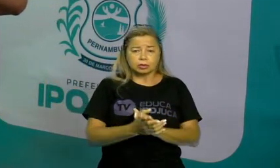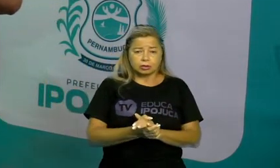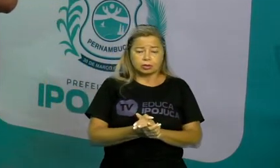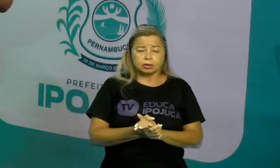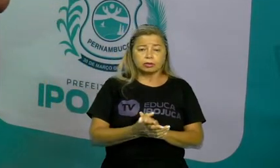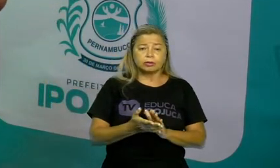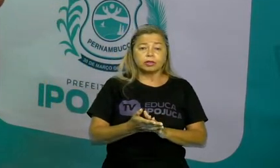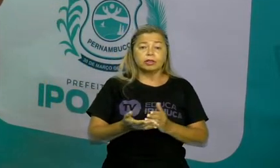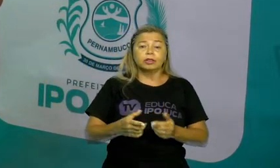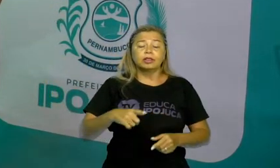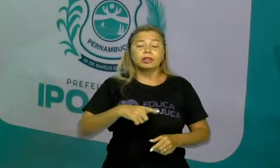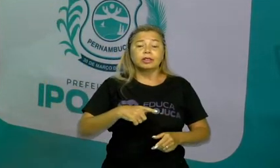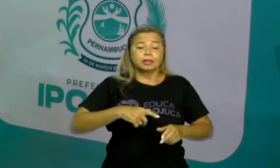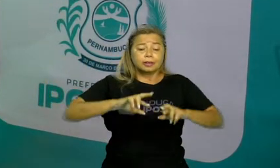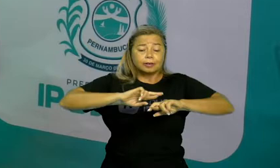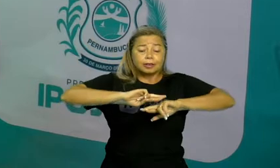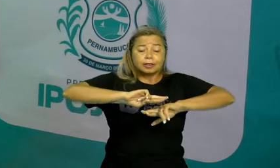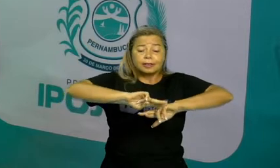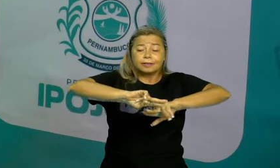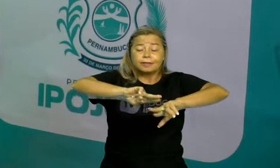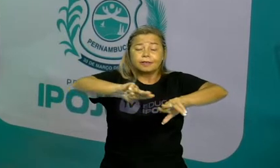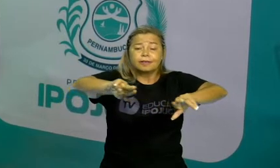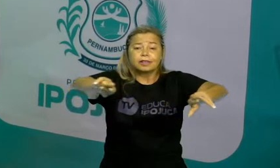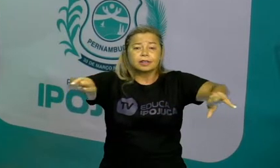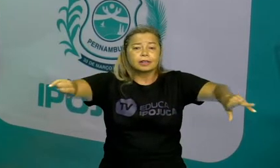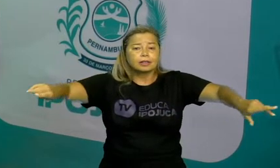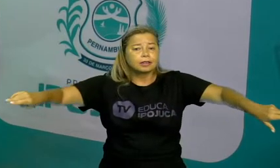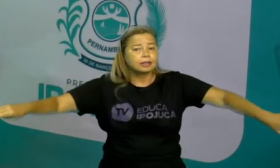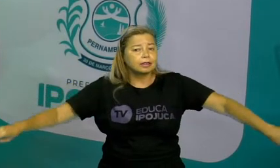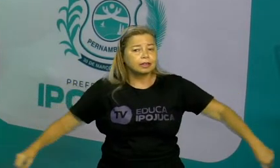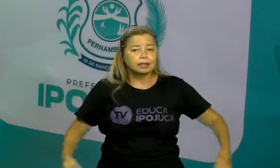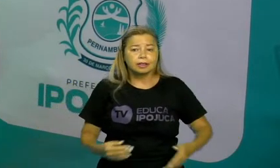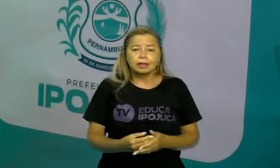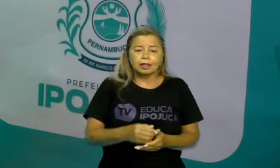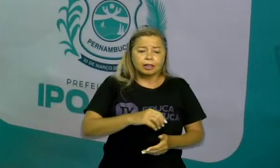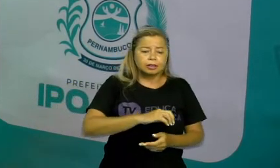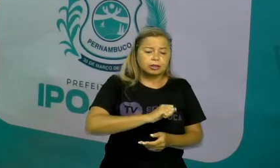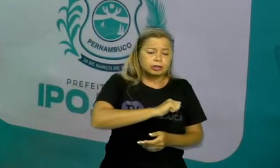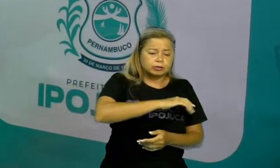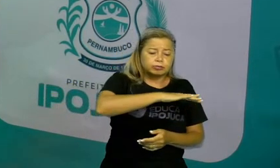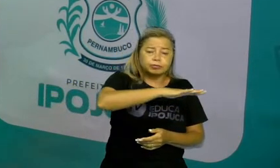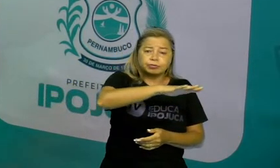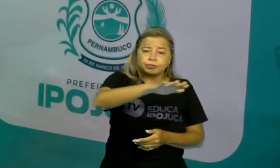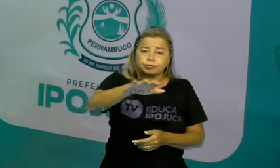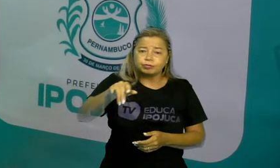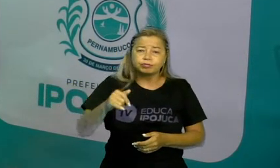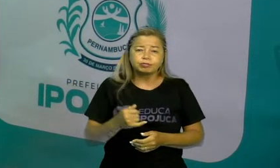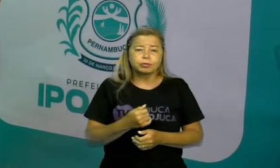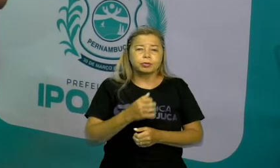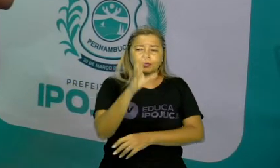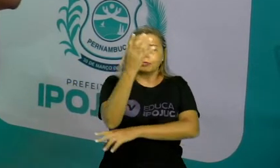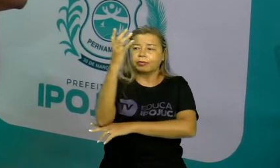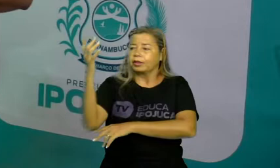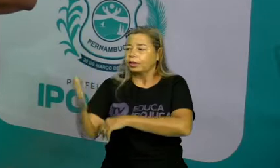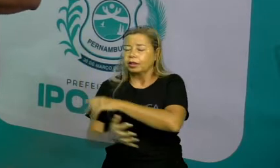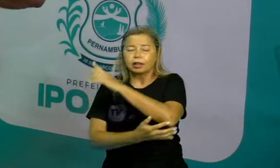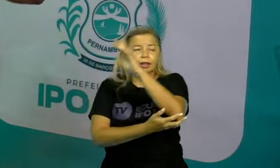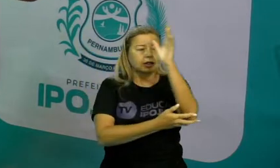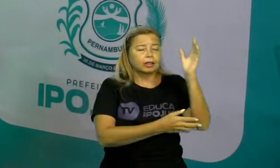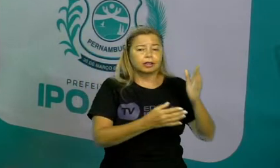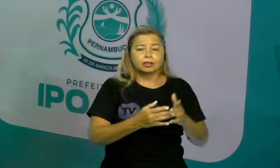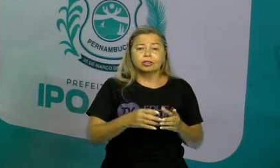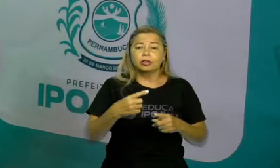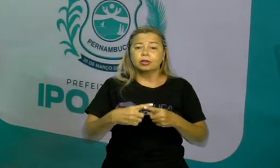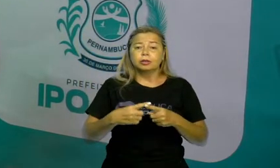a diversidade de formações vegetais. Por conta dessa grande extensão territorial que o nosso país tem,